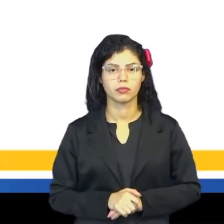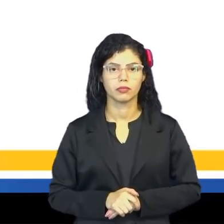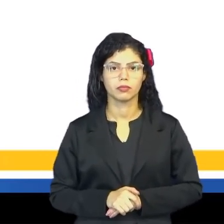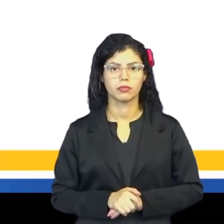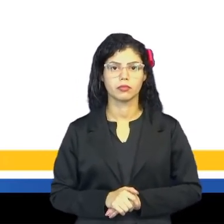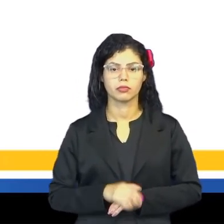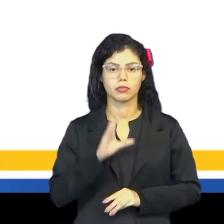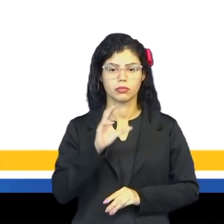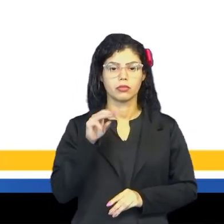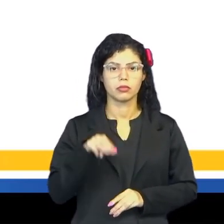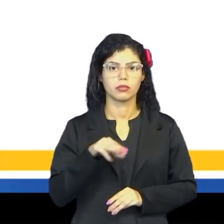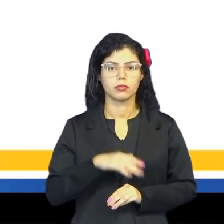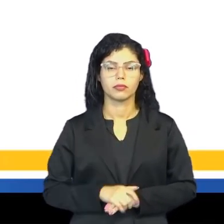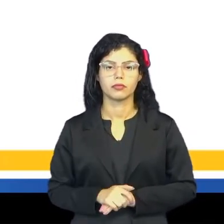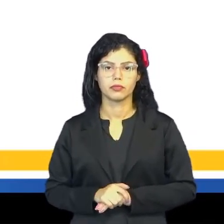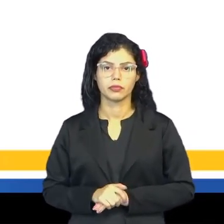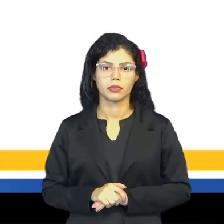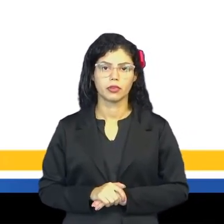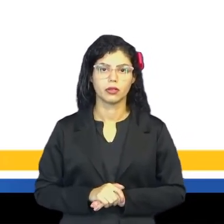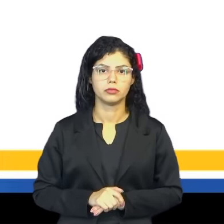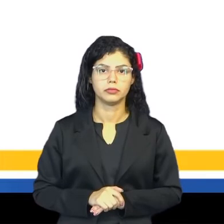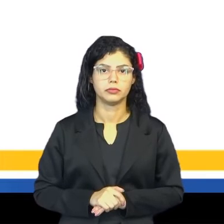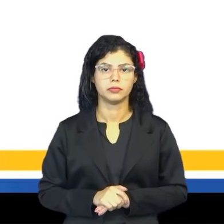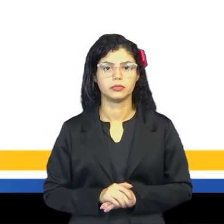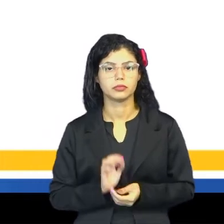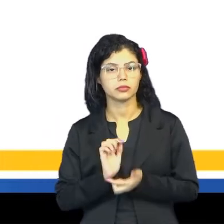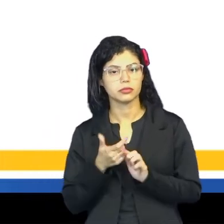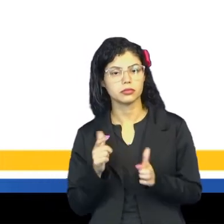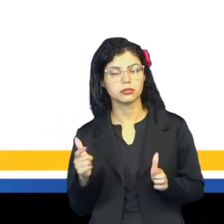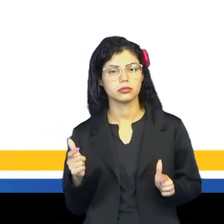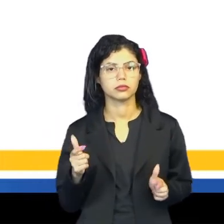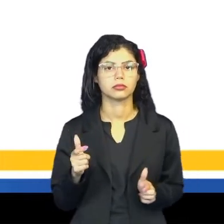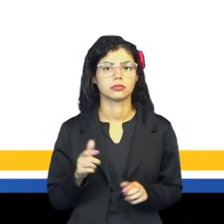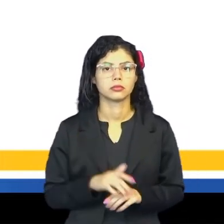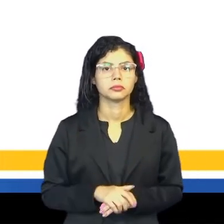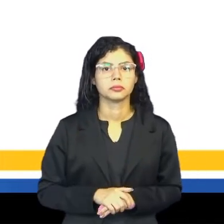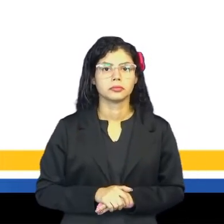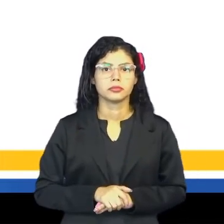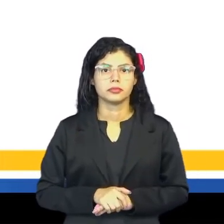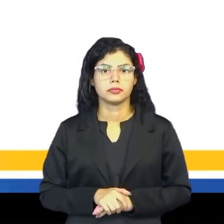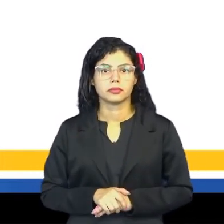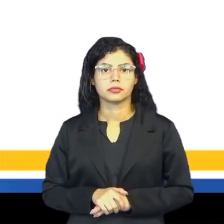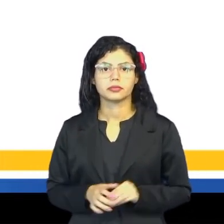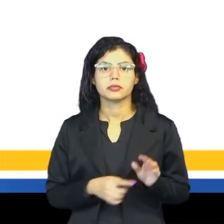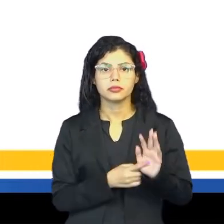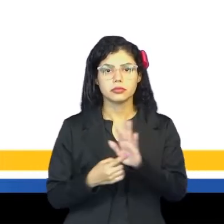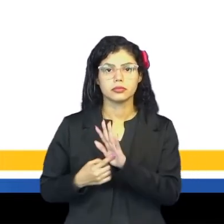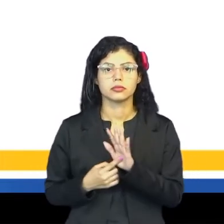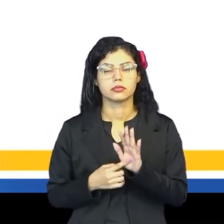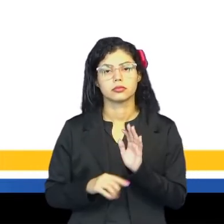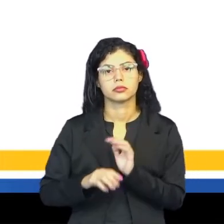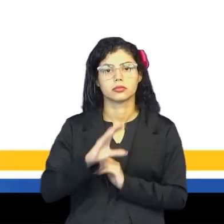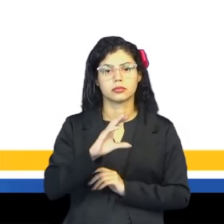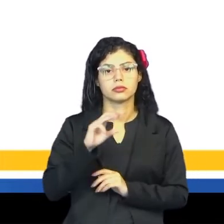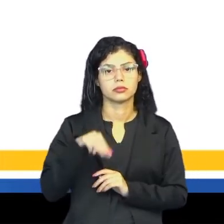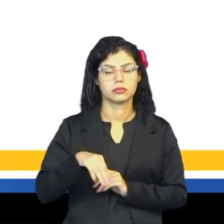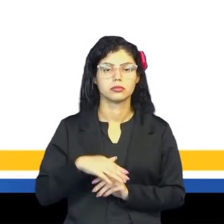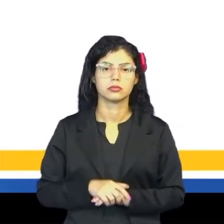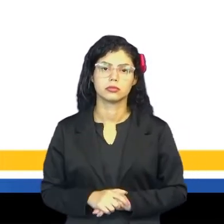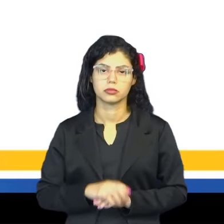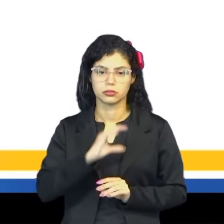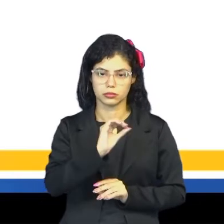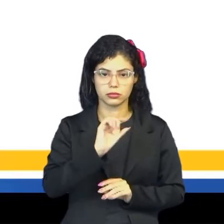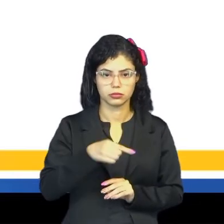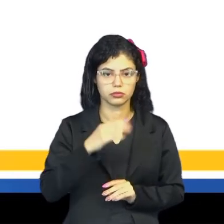O centímetro. Observe aí, que já aumentou. Olha o vírgulazinha. O centímetro é representado por cm. Ou seja,